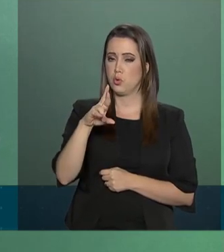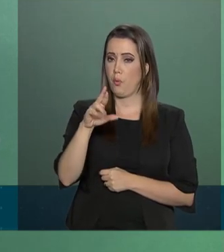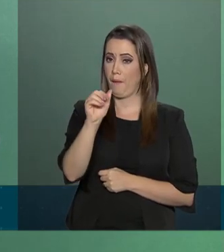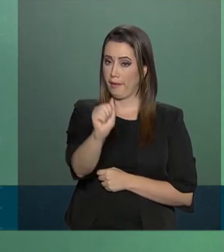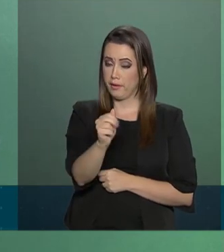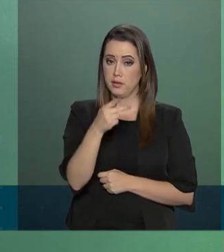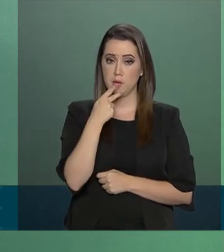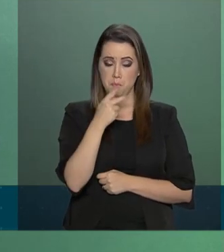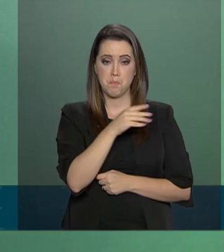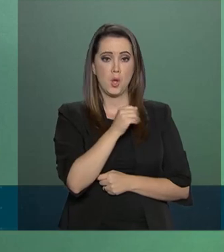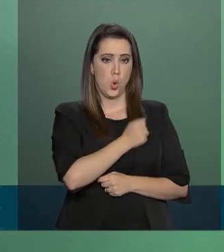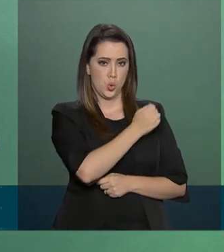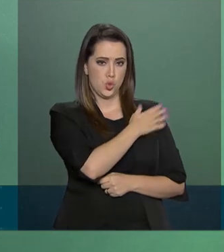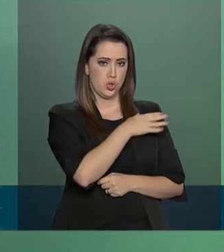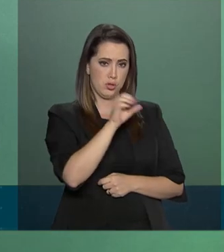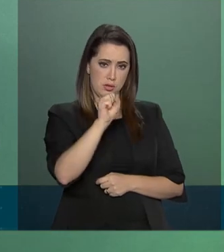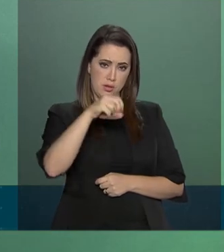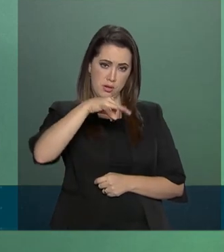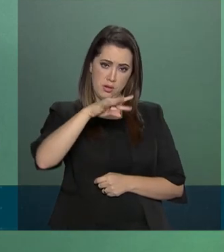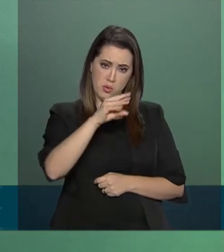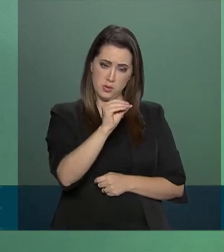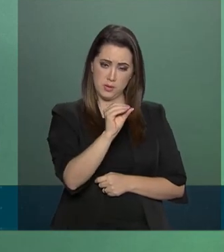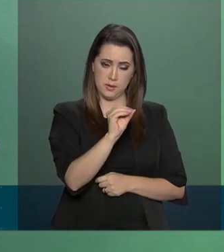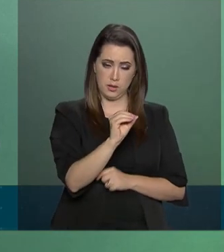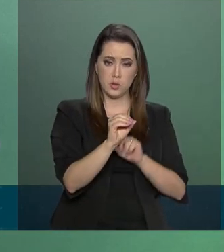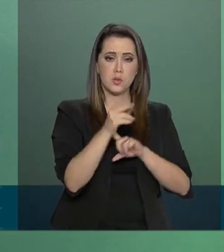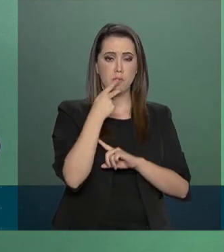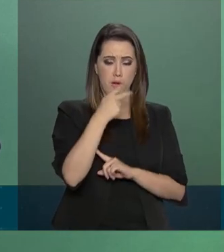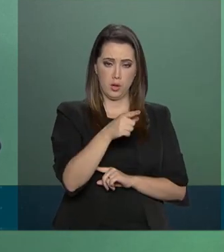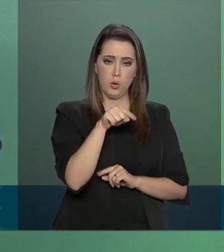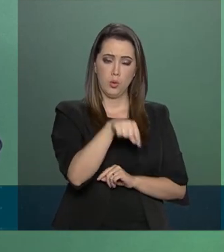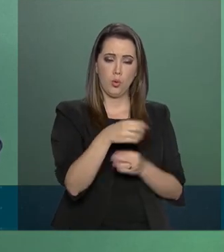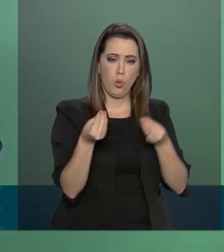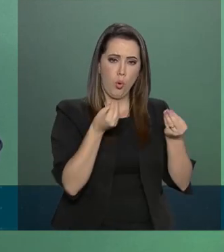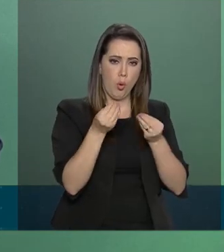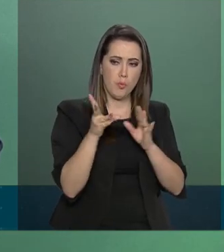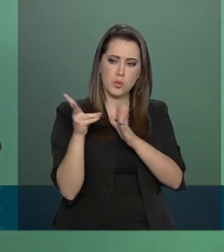estabelecer um contato direto com as autoridades,